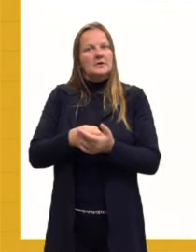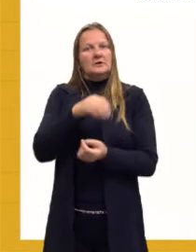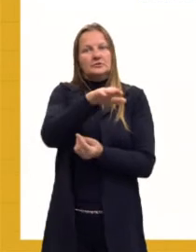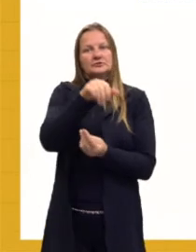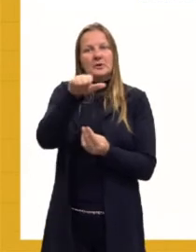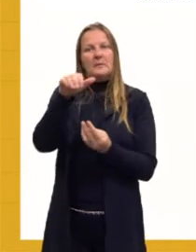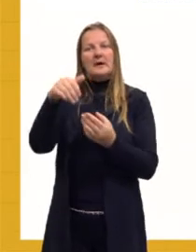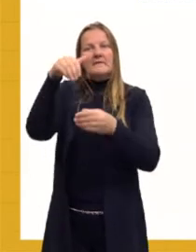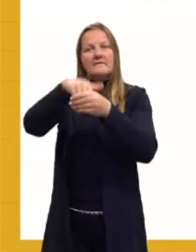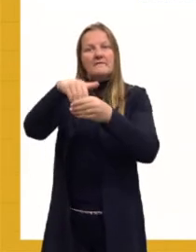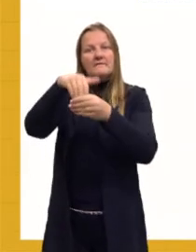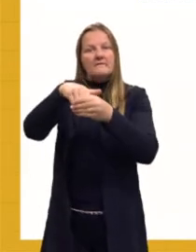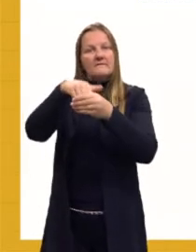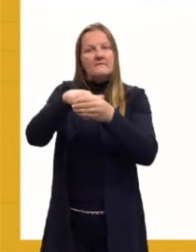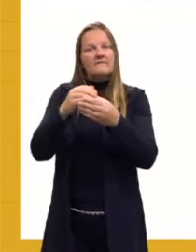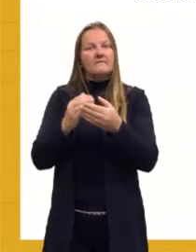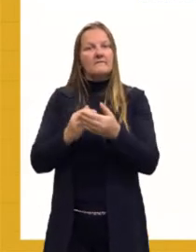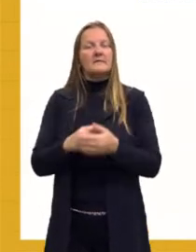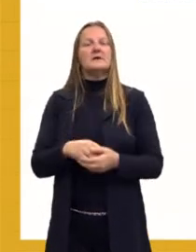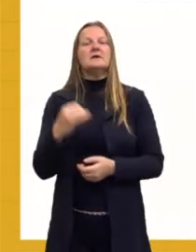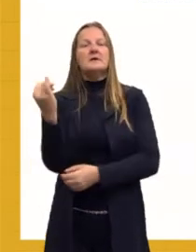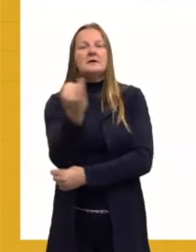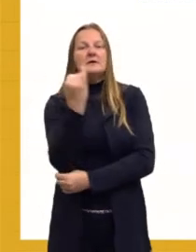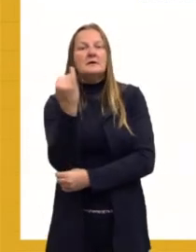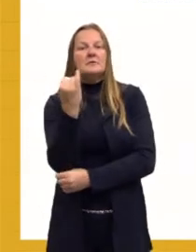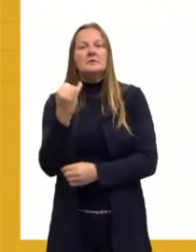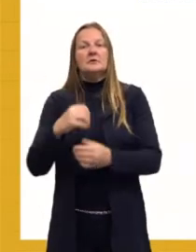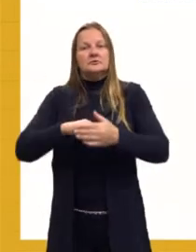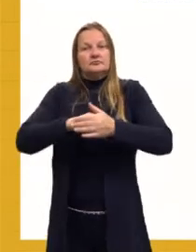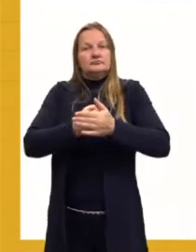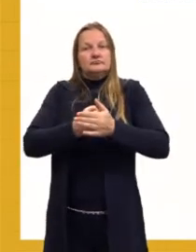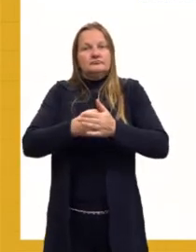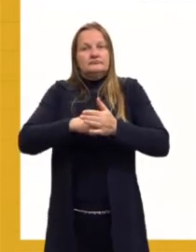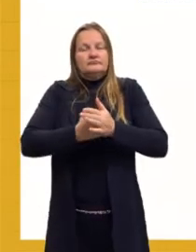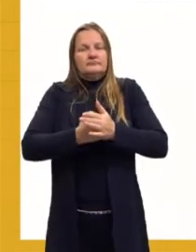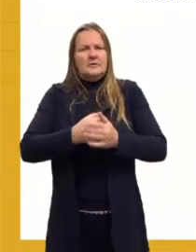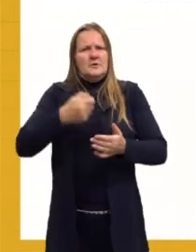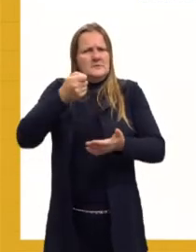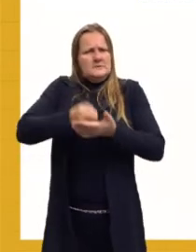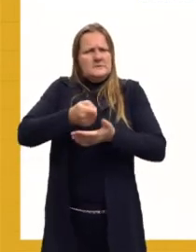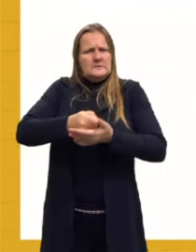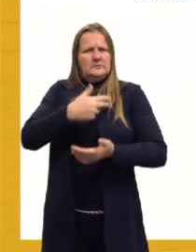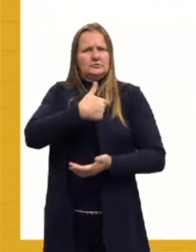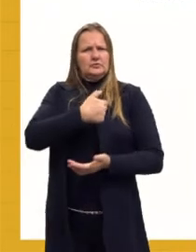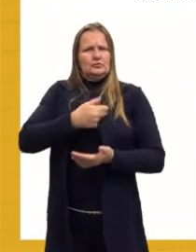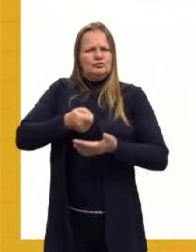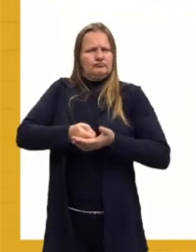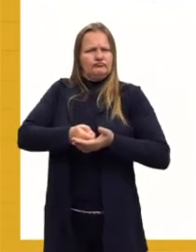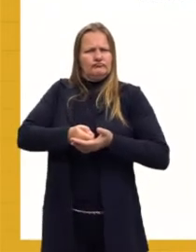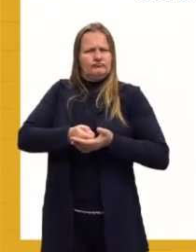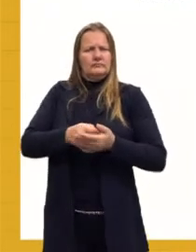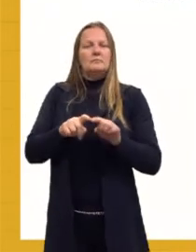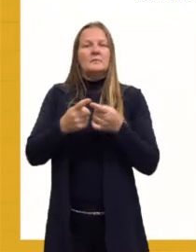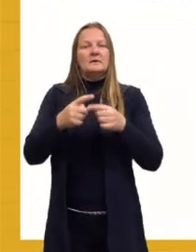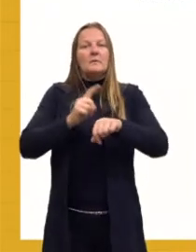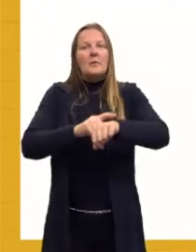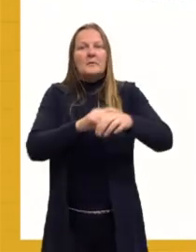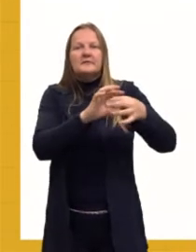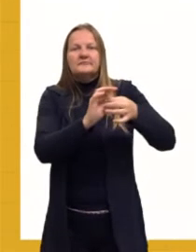eleições. Então, também é importante para barrar um pouquinho esse autoritarismo do Getúlio nesse momento.